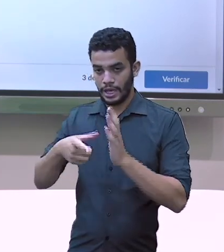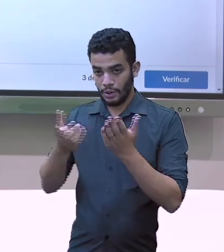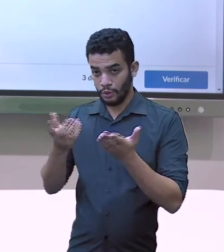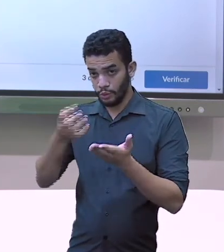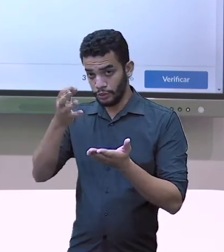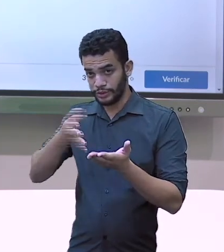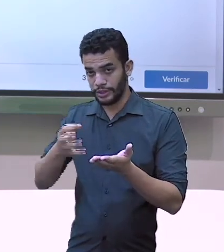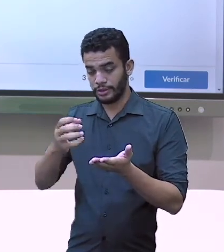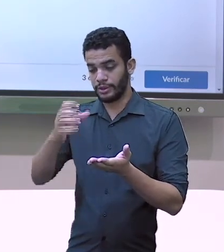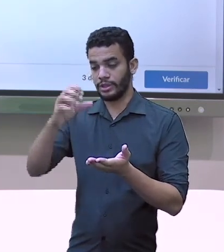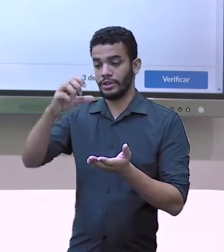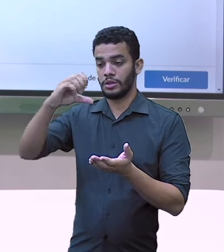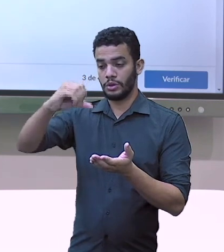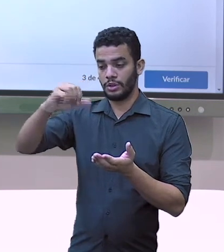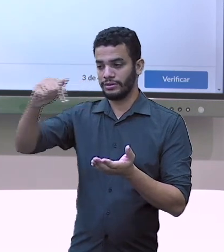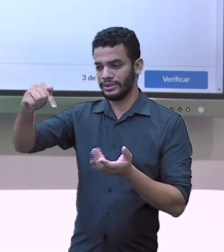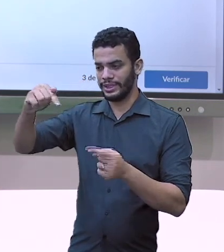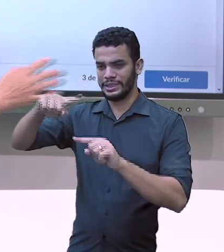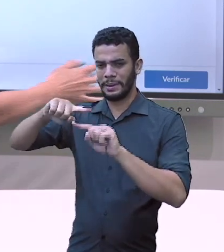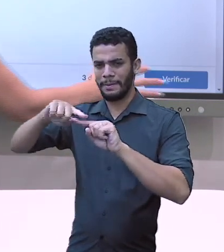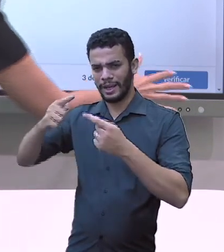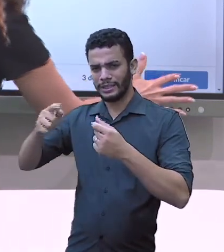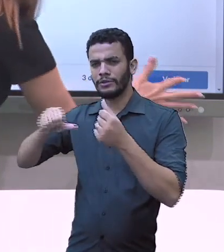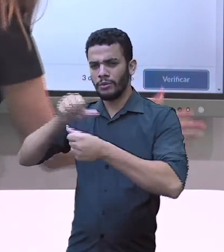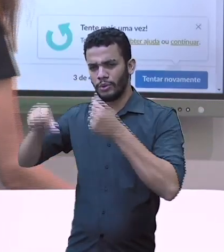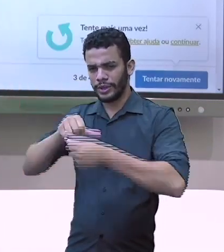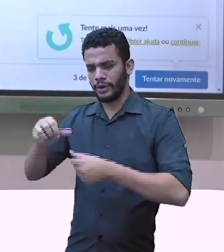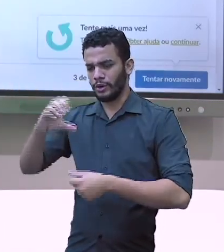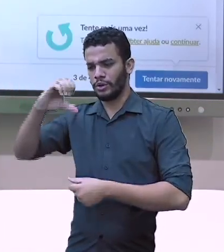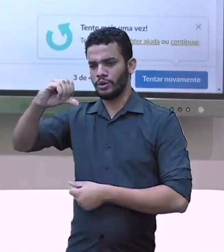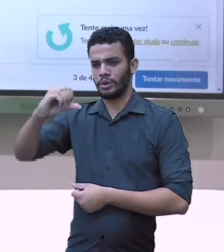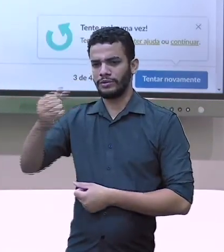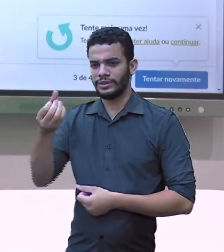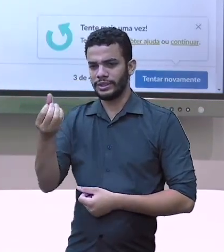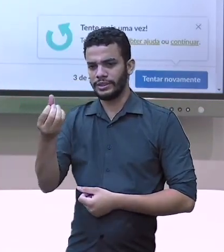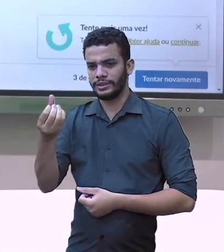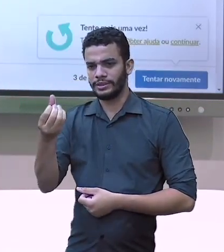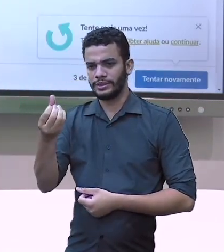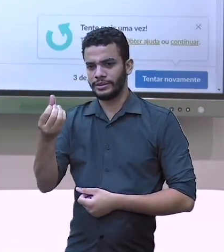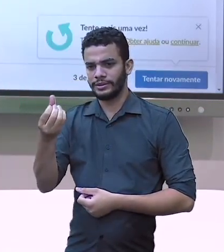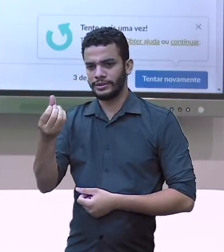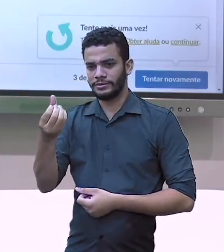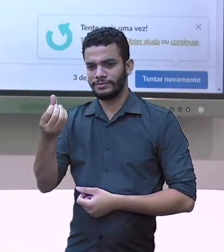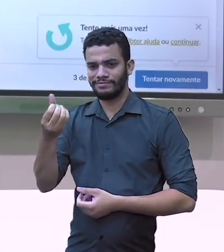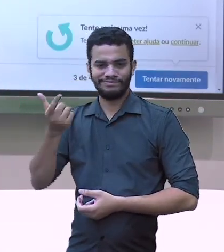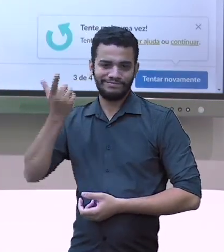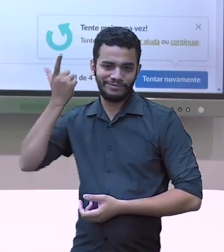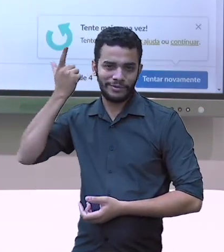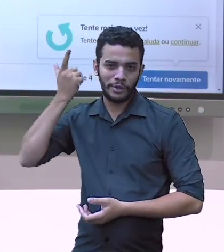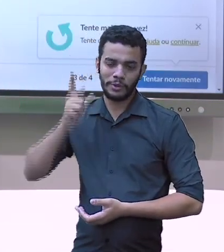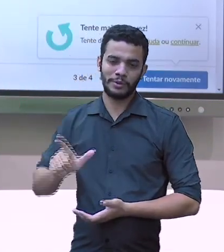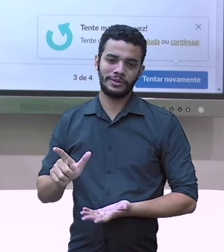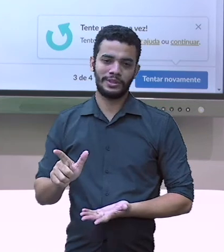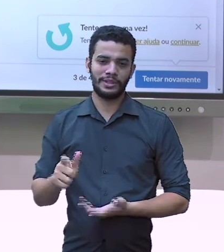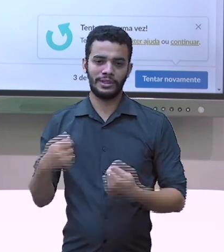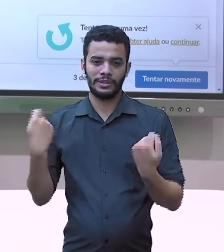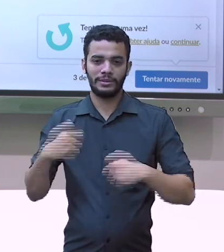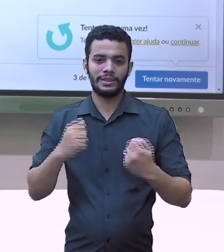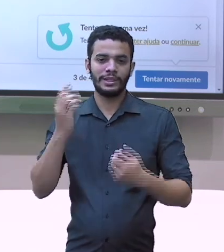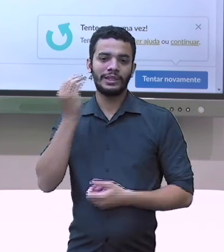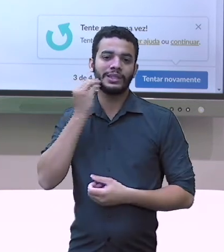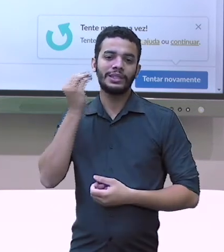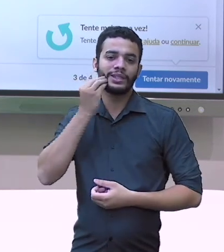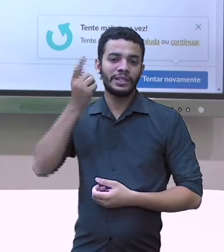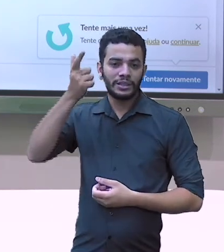errar para vocês entenderem. O vai acontecer? Vou verificar. Olha, tente mais uma vez. Quer